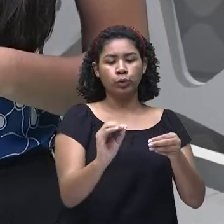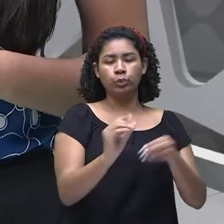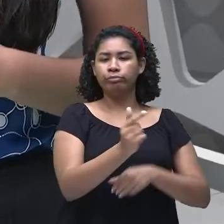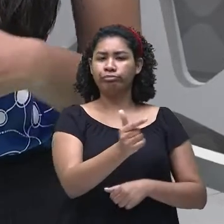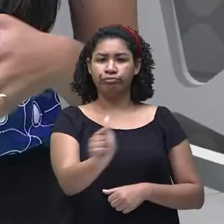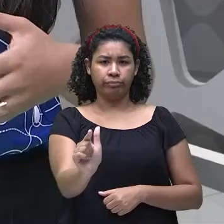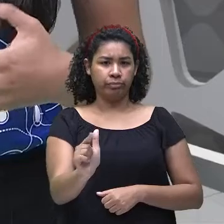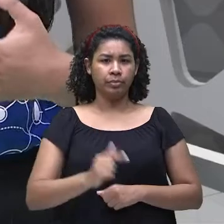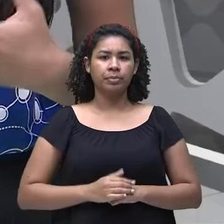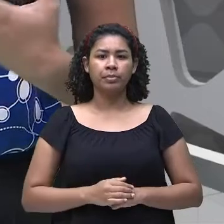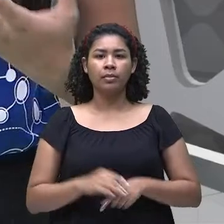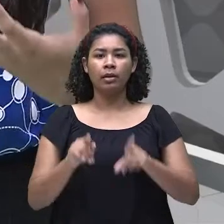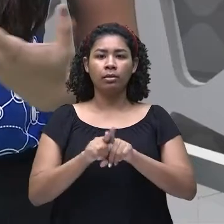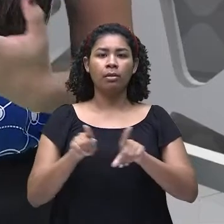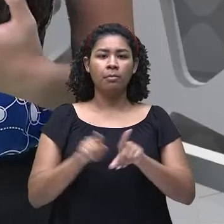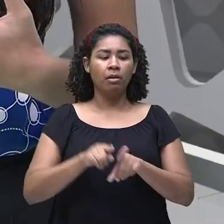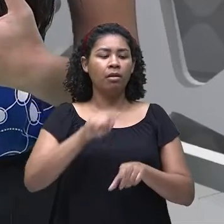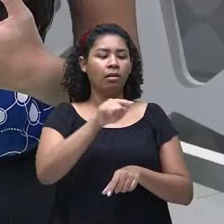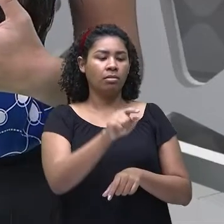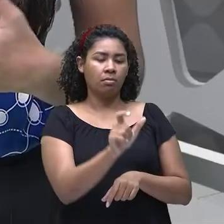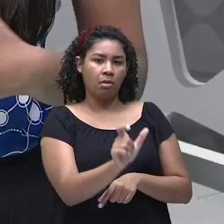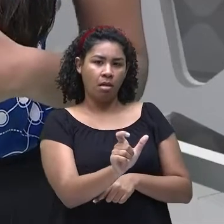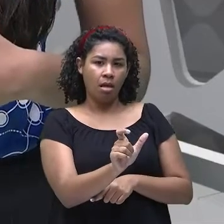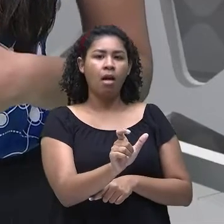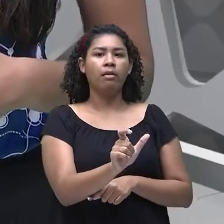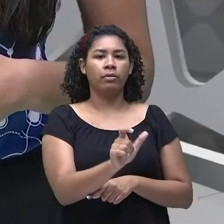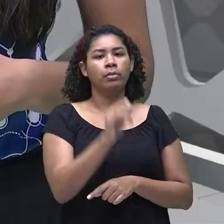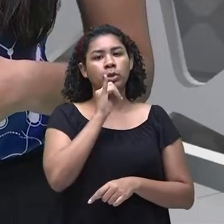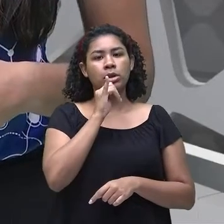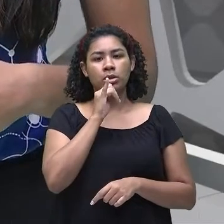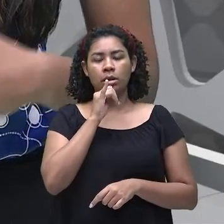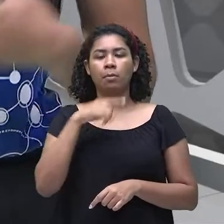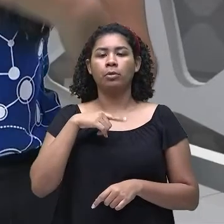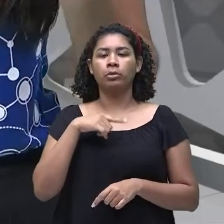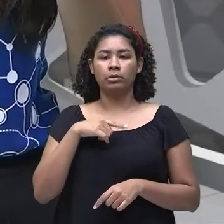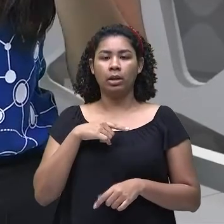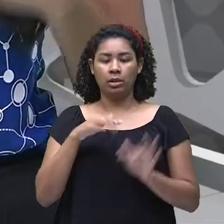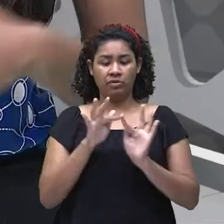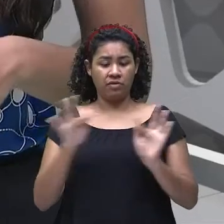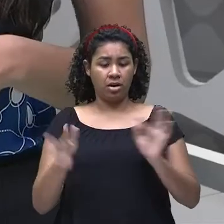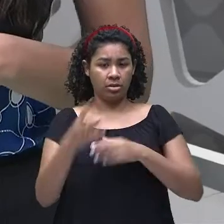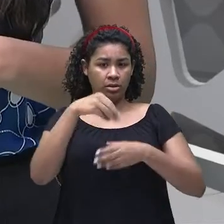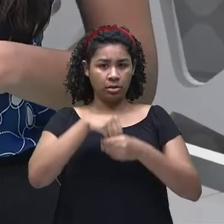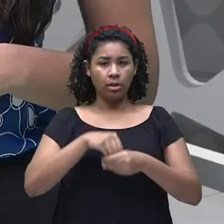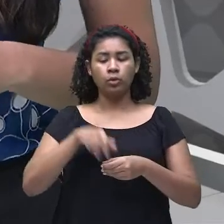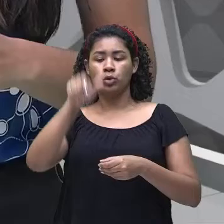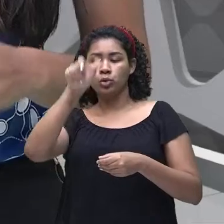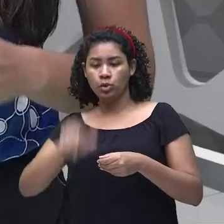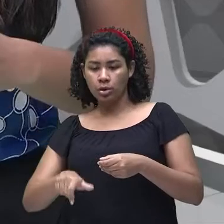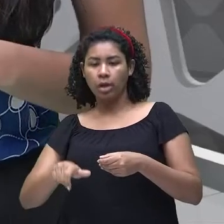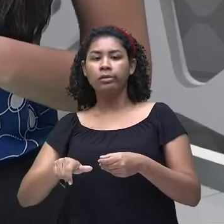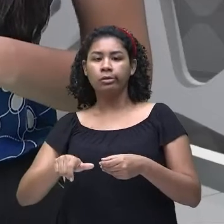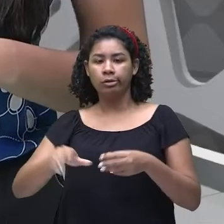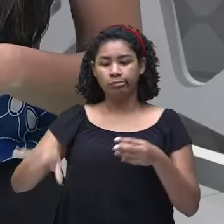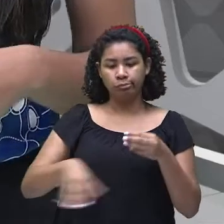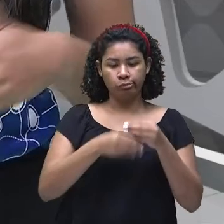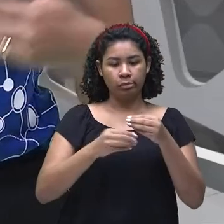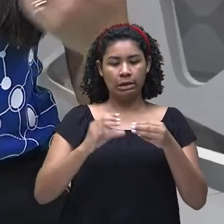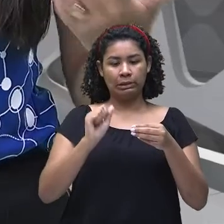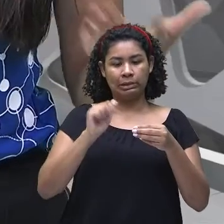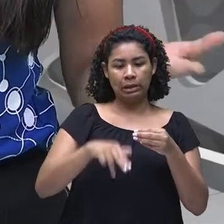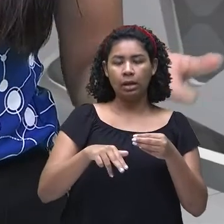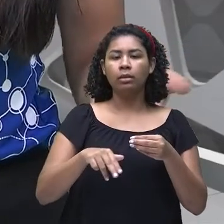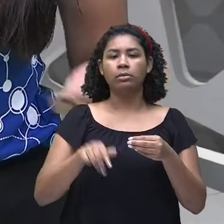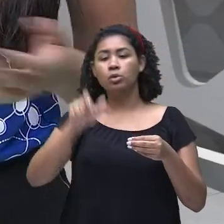eles não sofrem alteração de acordo com o sujeito. Eles são usados da mesma maneira para todas as pessoas,